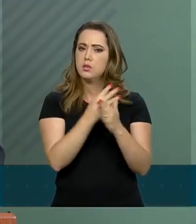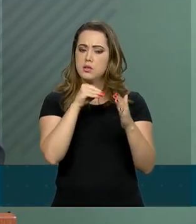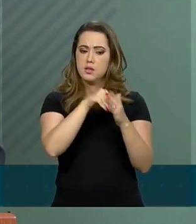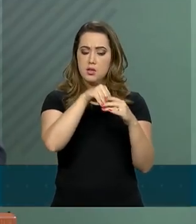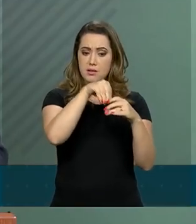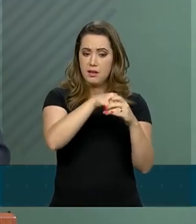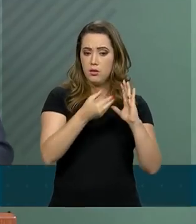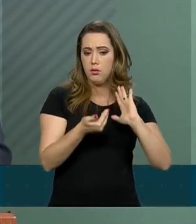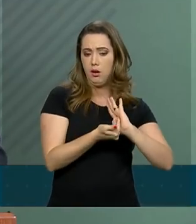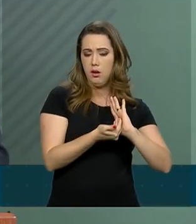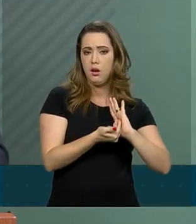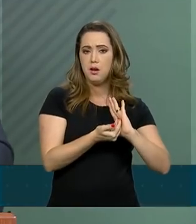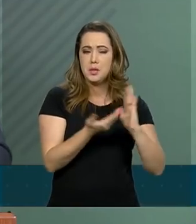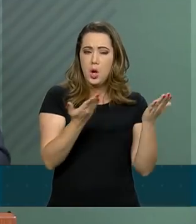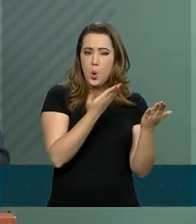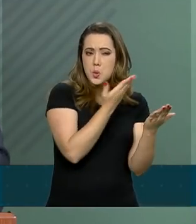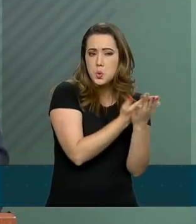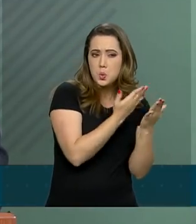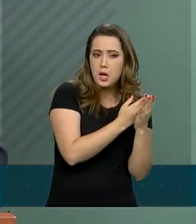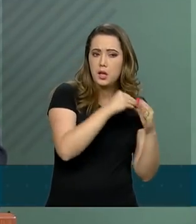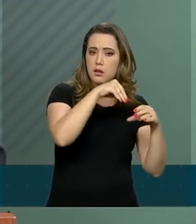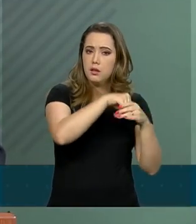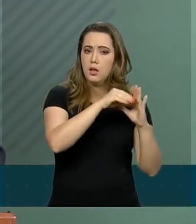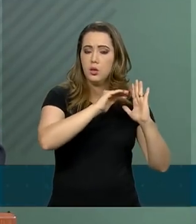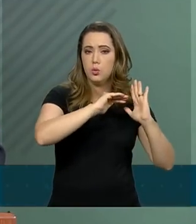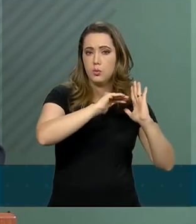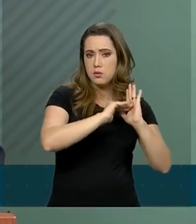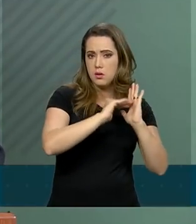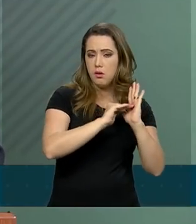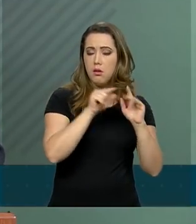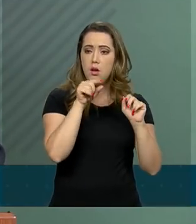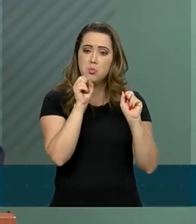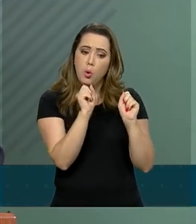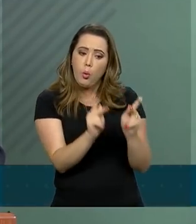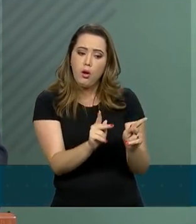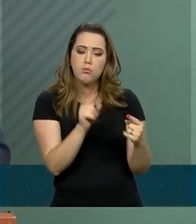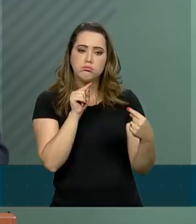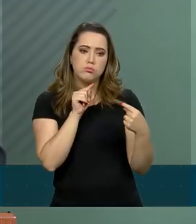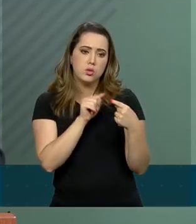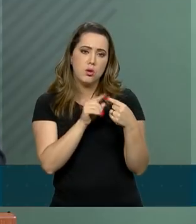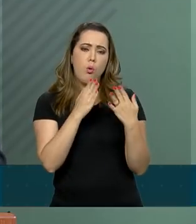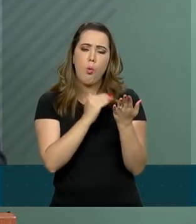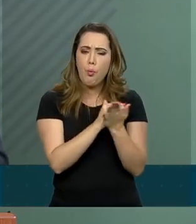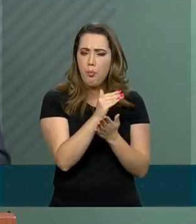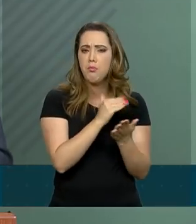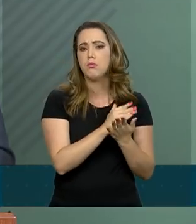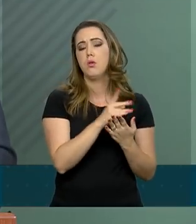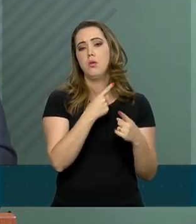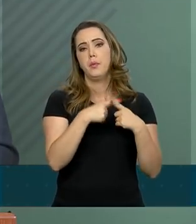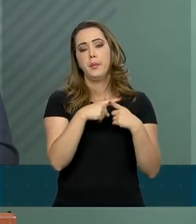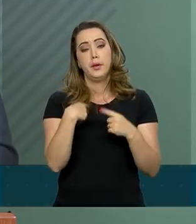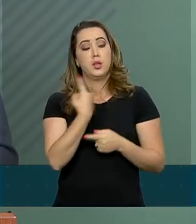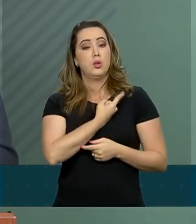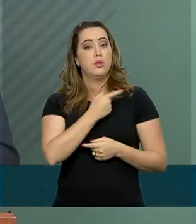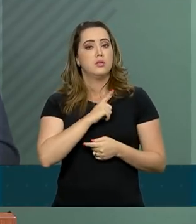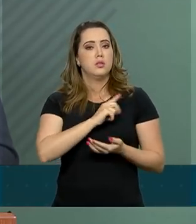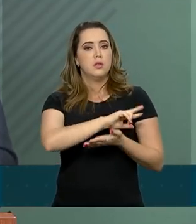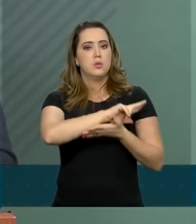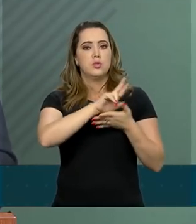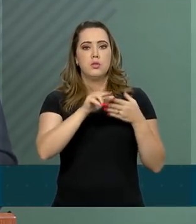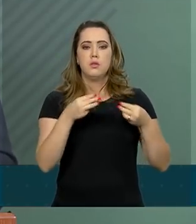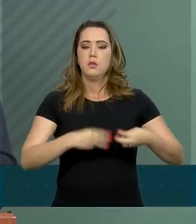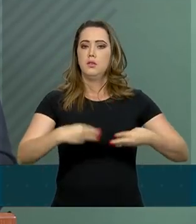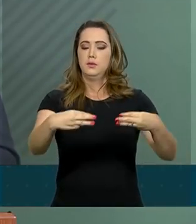pelo Senado são as alterações que cabem dentro do contexto inicial do presidente. Afinal, nós termos um conjunto de